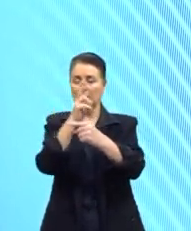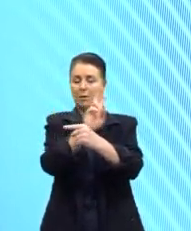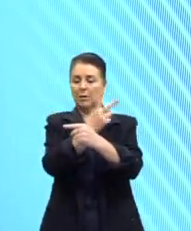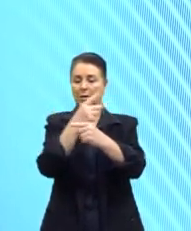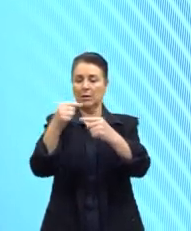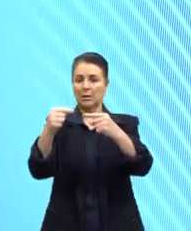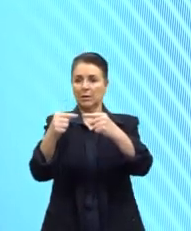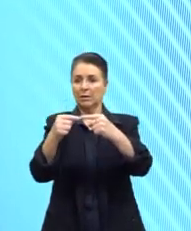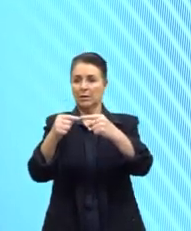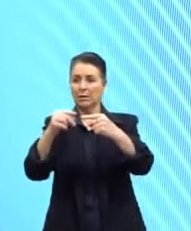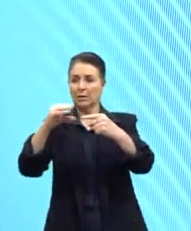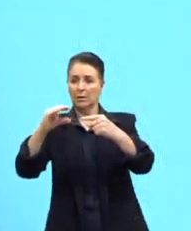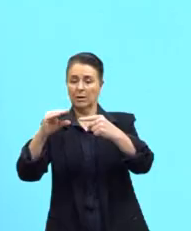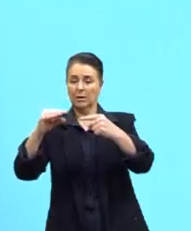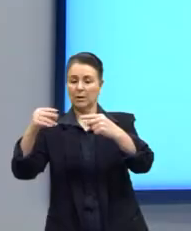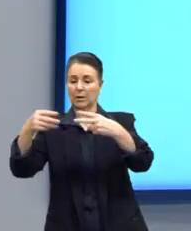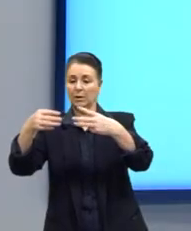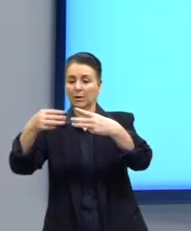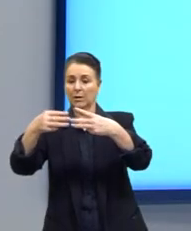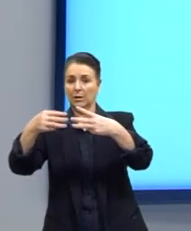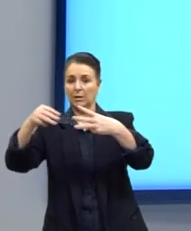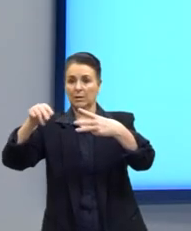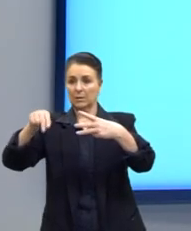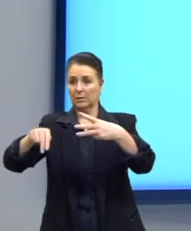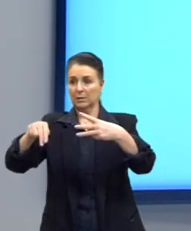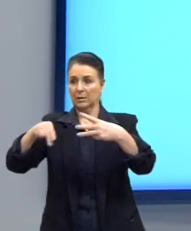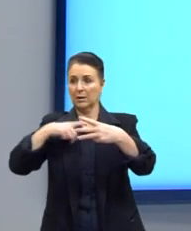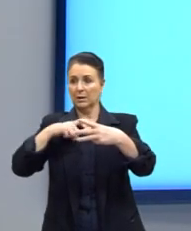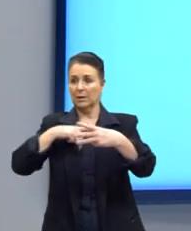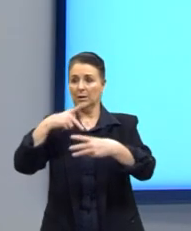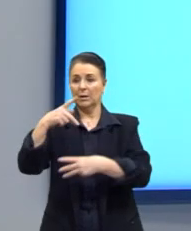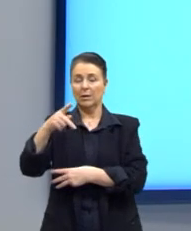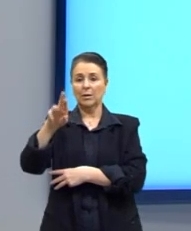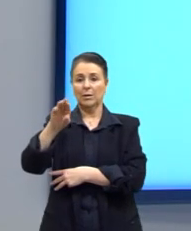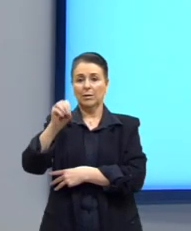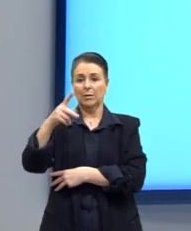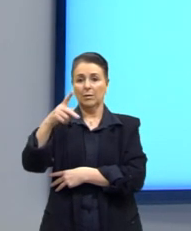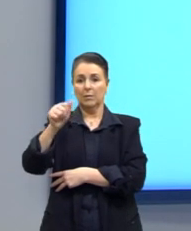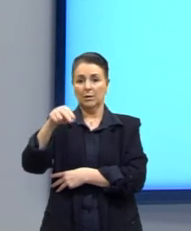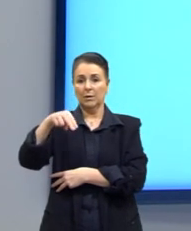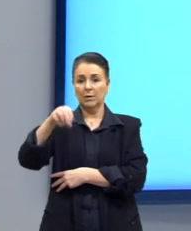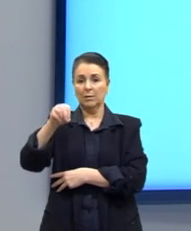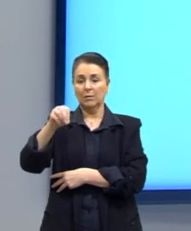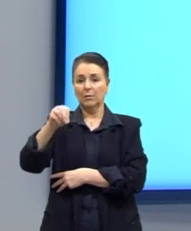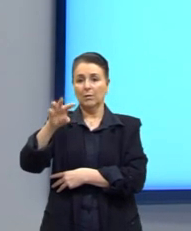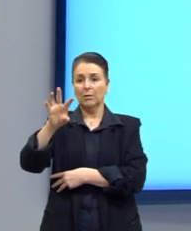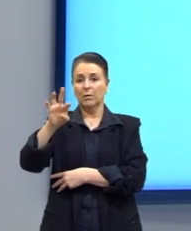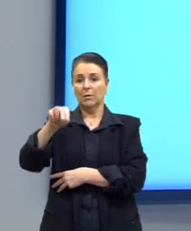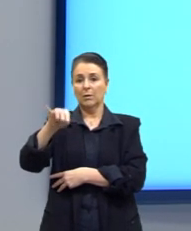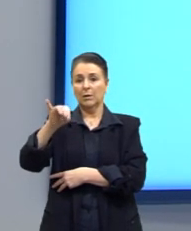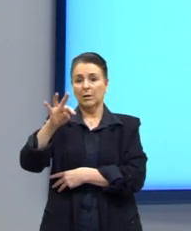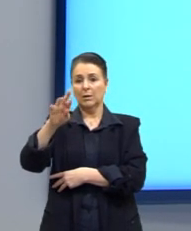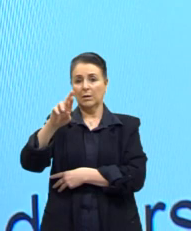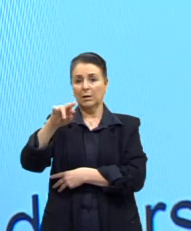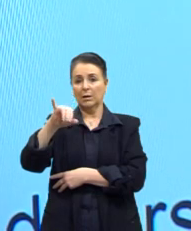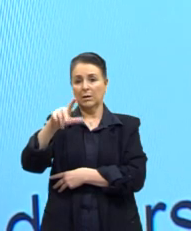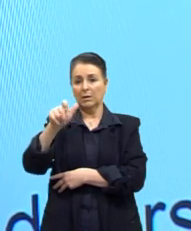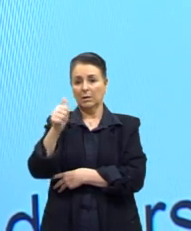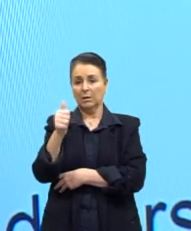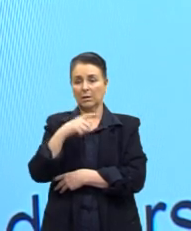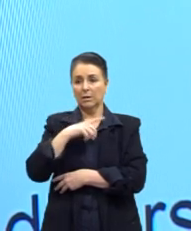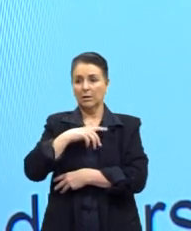hidrogênio aqui, eu posso ter uma propanonitrila. Por exemplo, que tem um, dois,